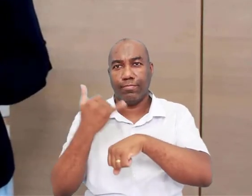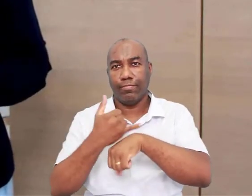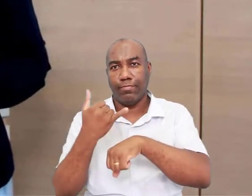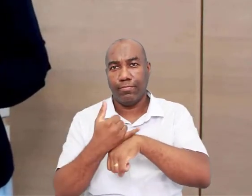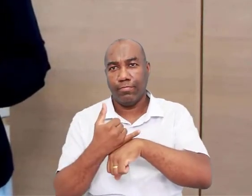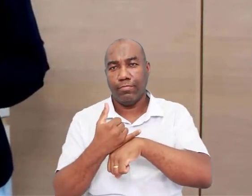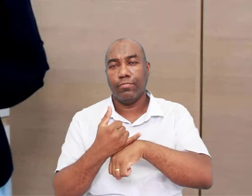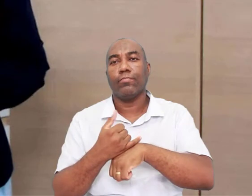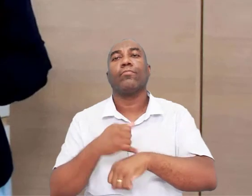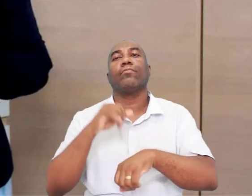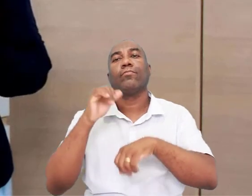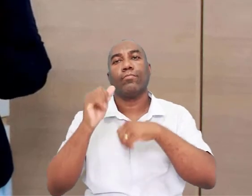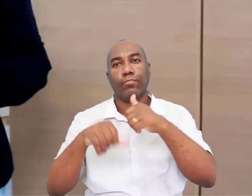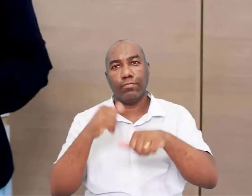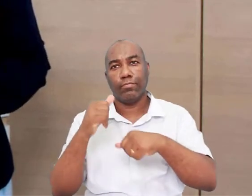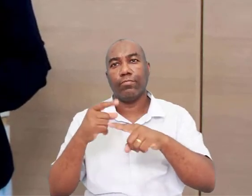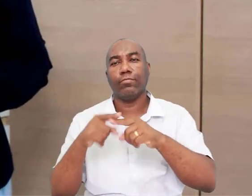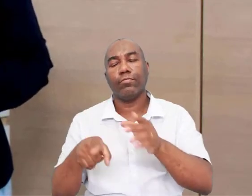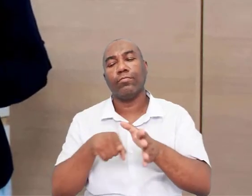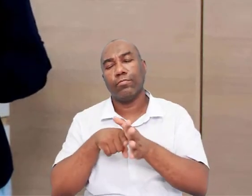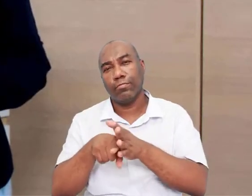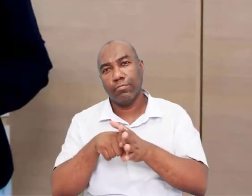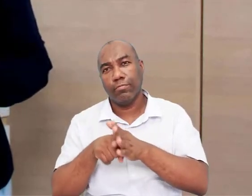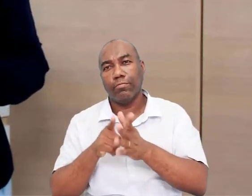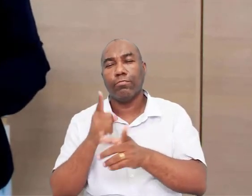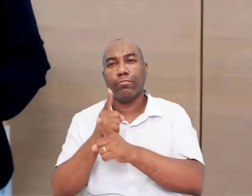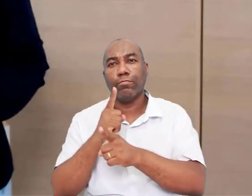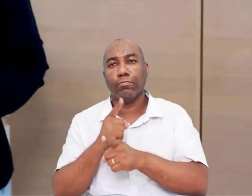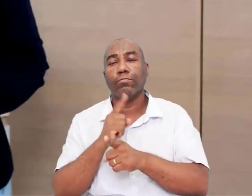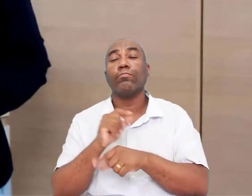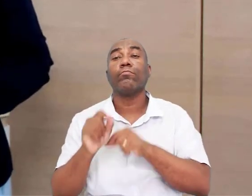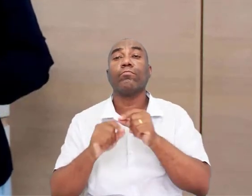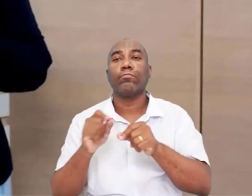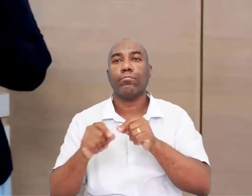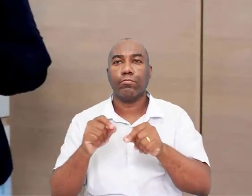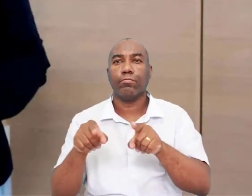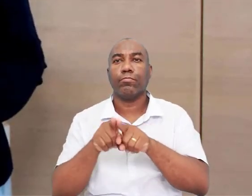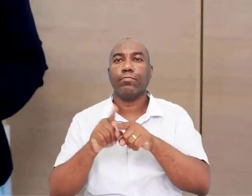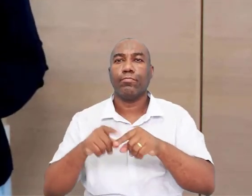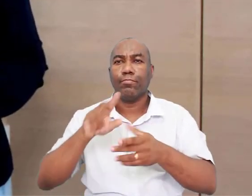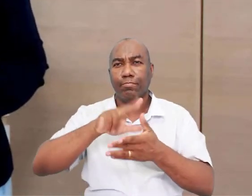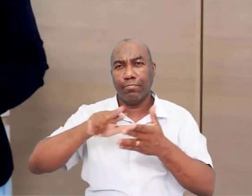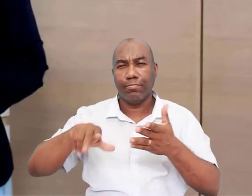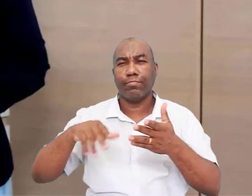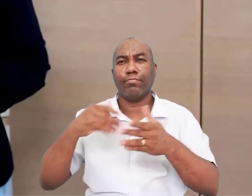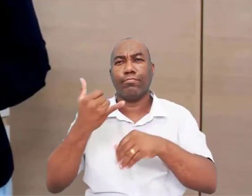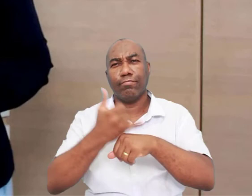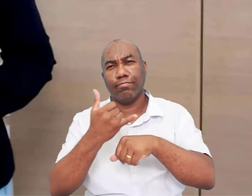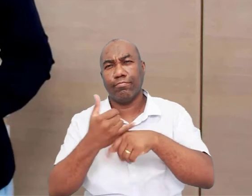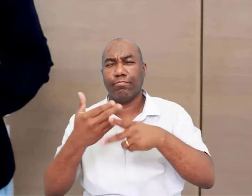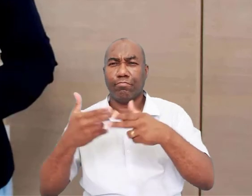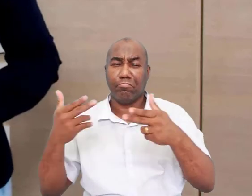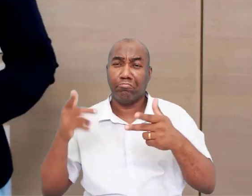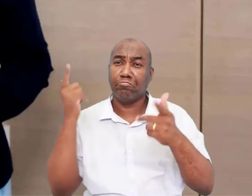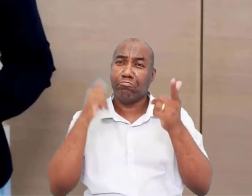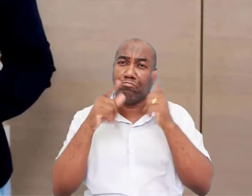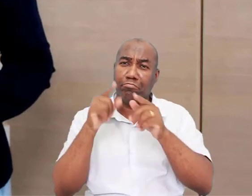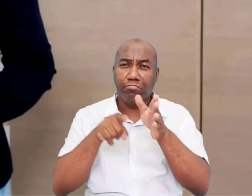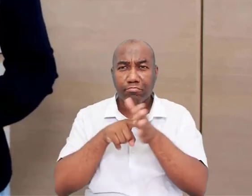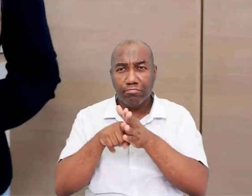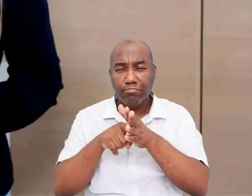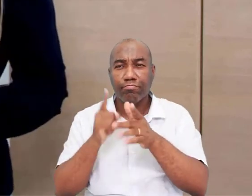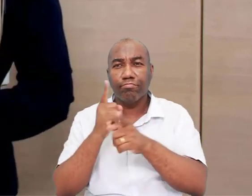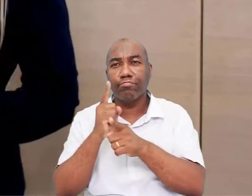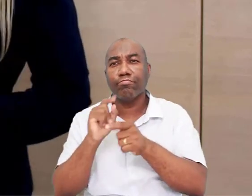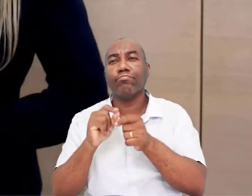relação de vida deles. Porque eles vão começar a produzir instrumentos muito mais sofisticados. E é isso que vai dar